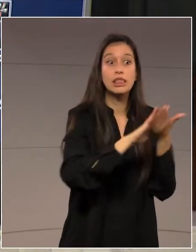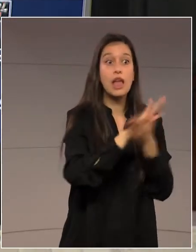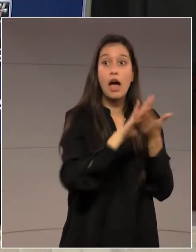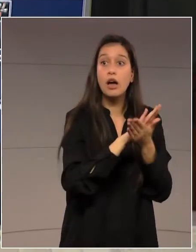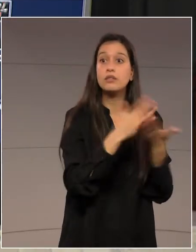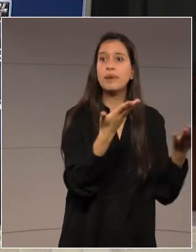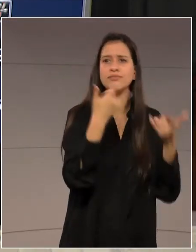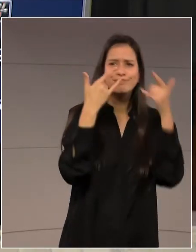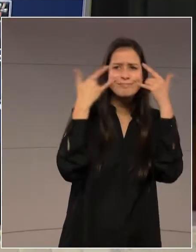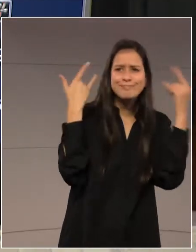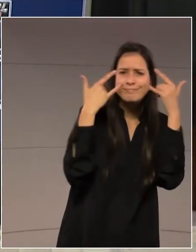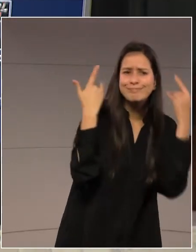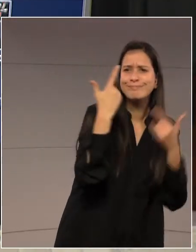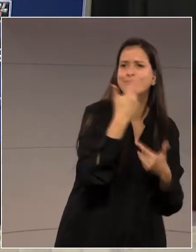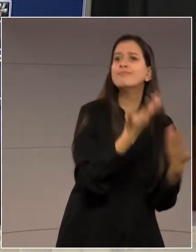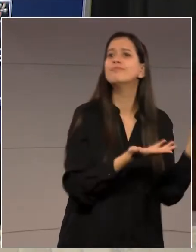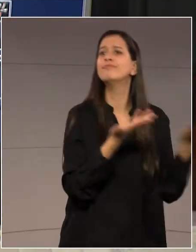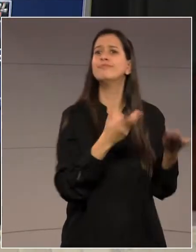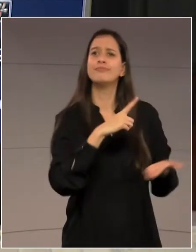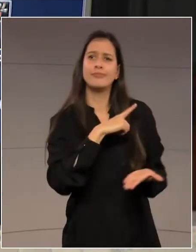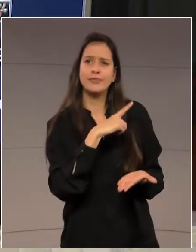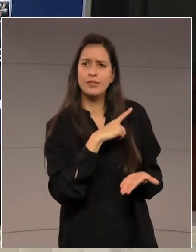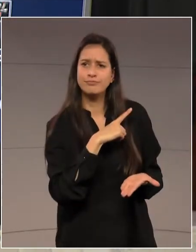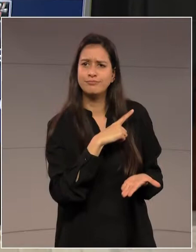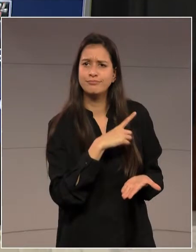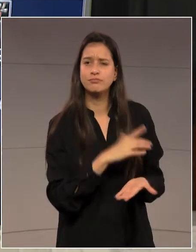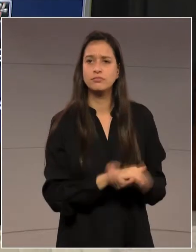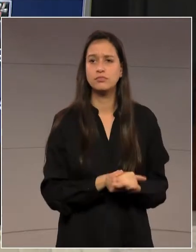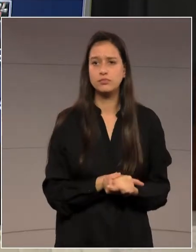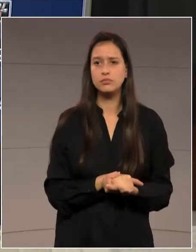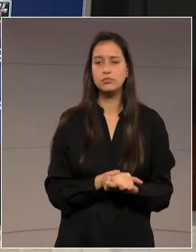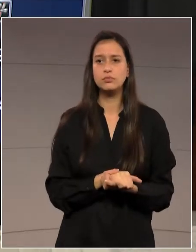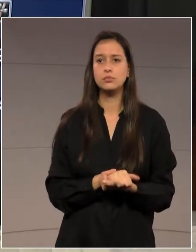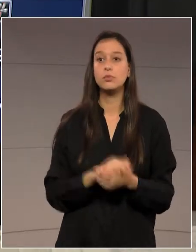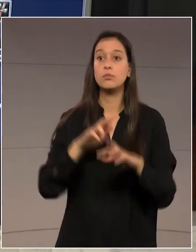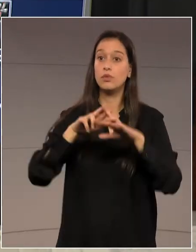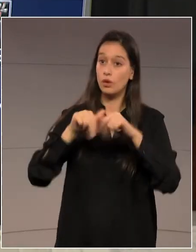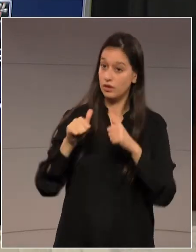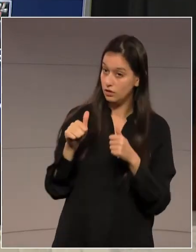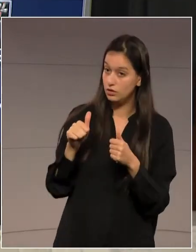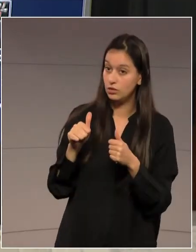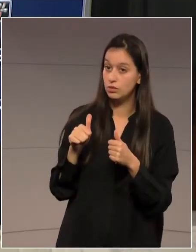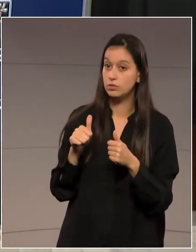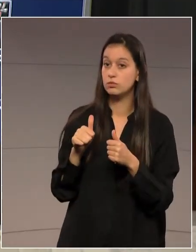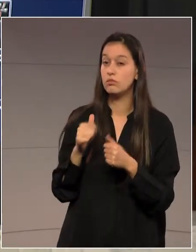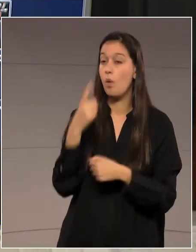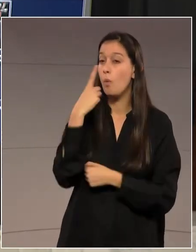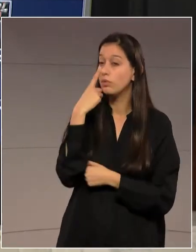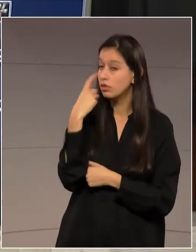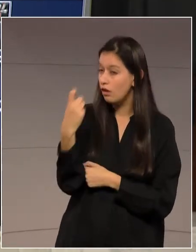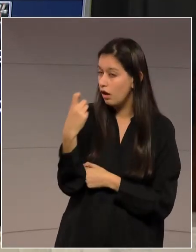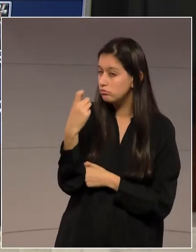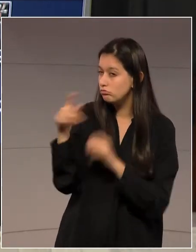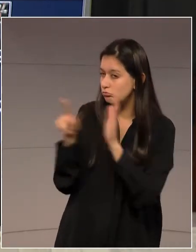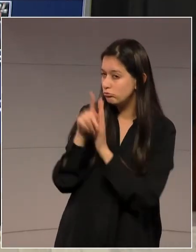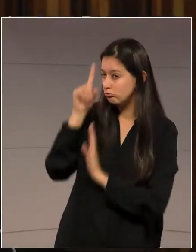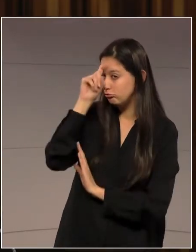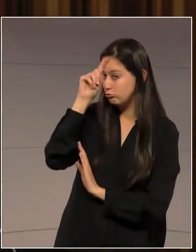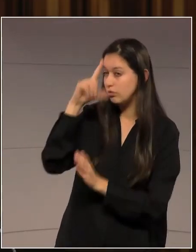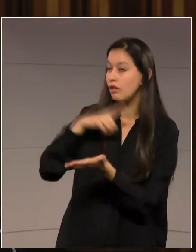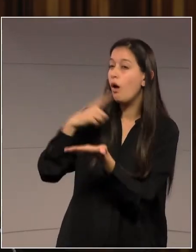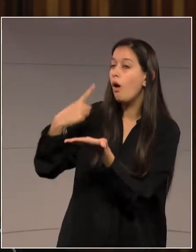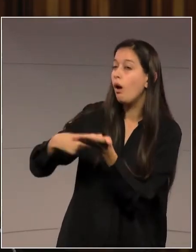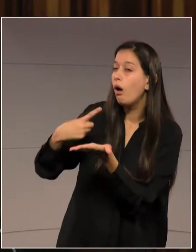hospital. Então, para ganhar mais, atende-se menos. Esse